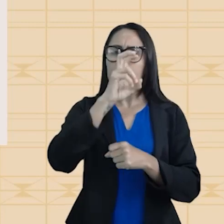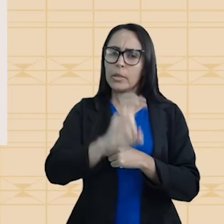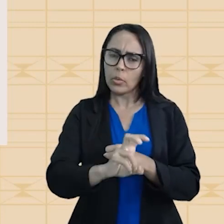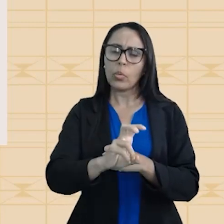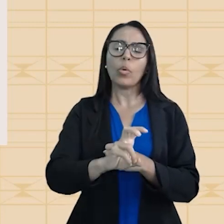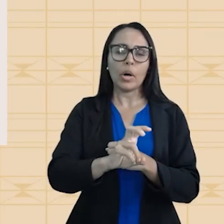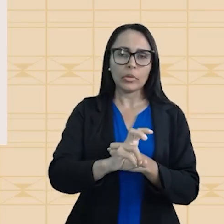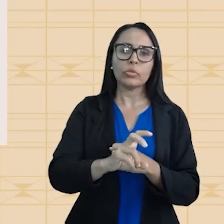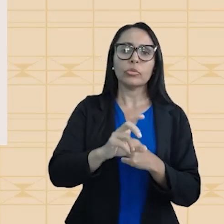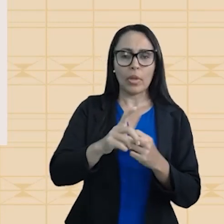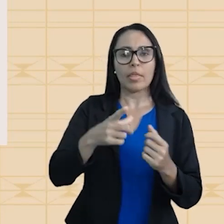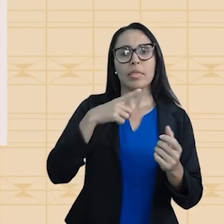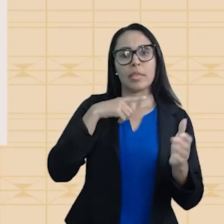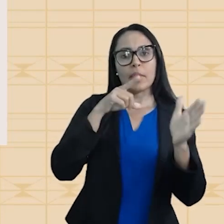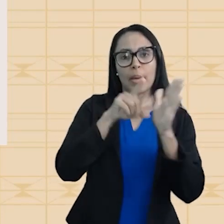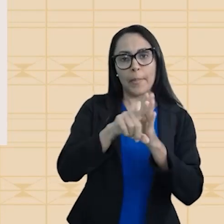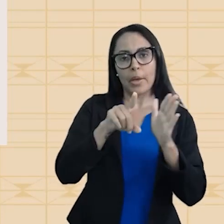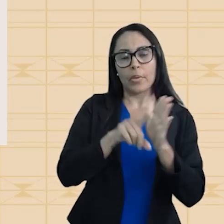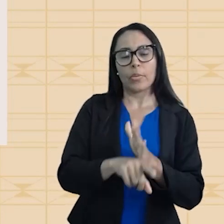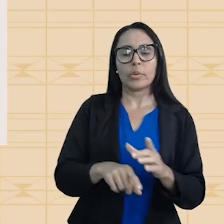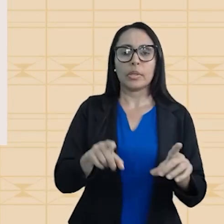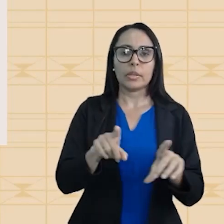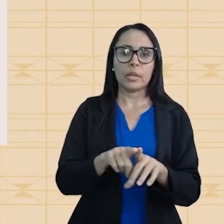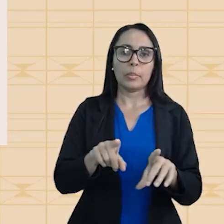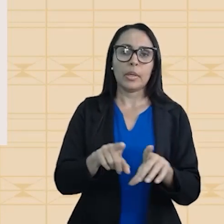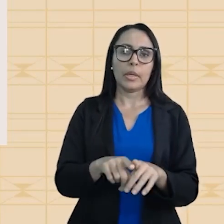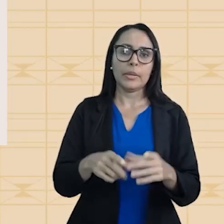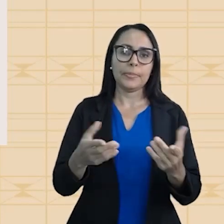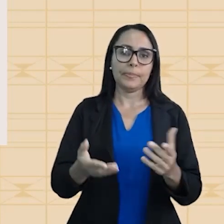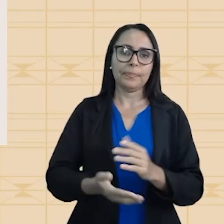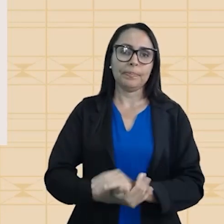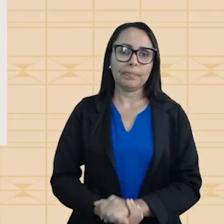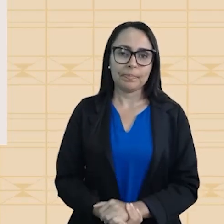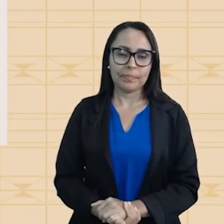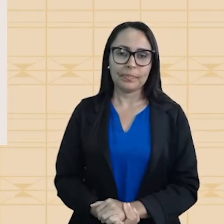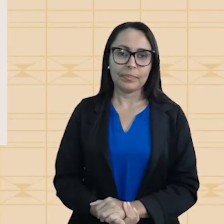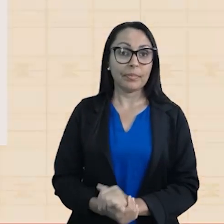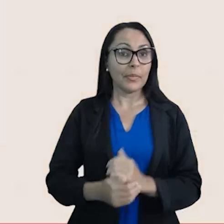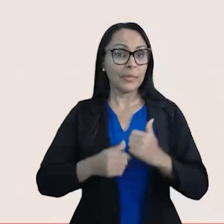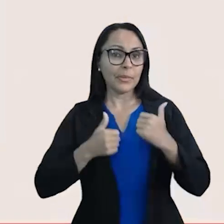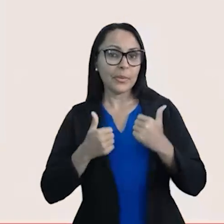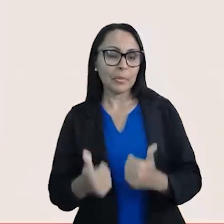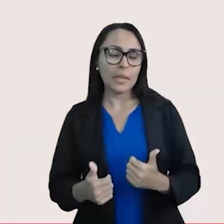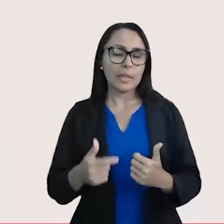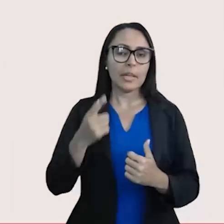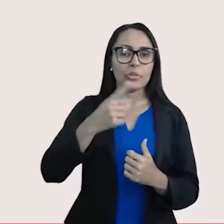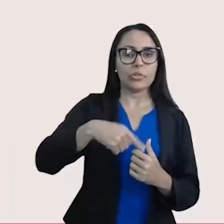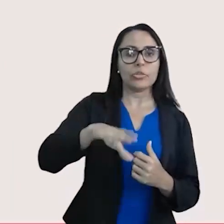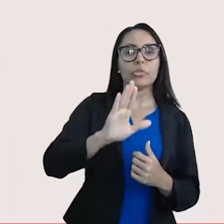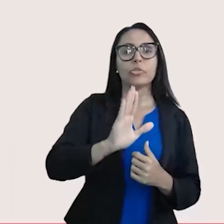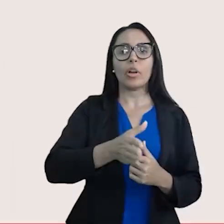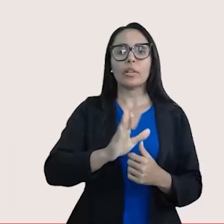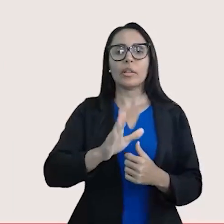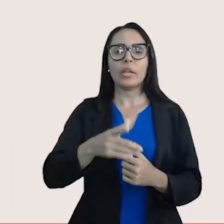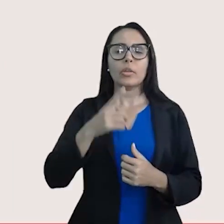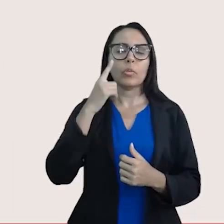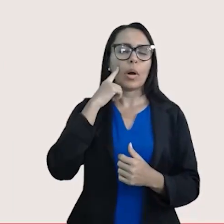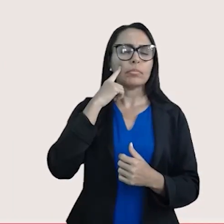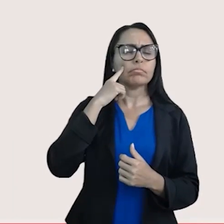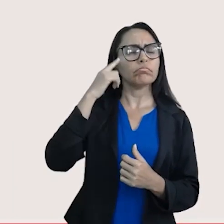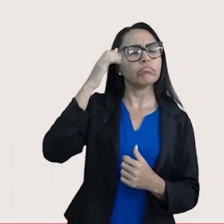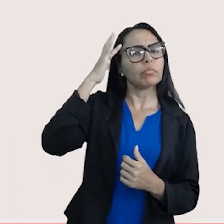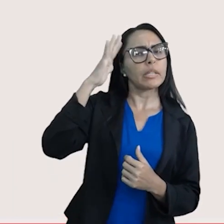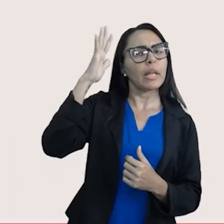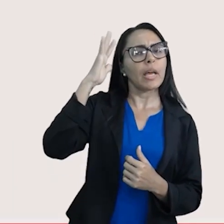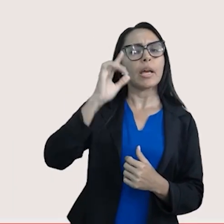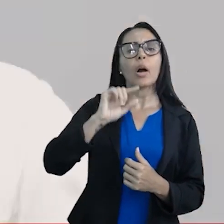presente. E digo mais, vai estar também na tua prova do Enem. Tudo bem? Então, você agora já tem uma visão geral do que